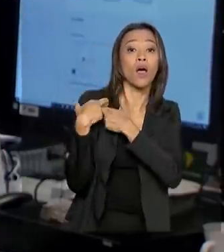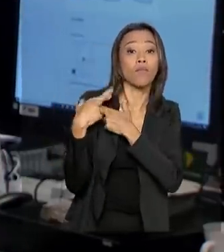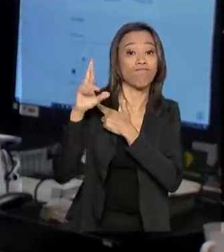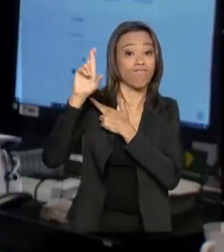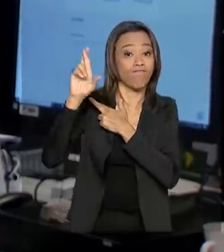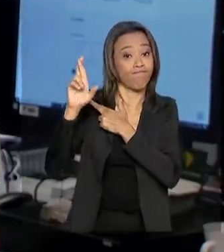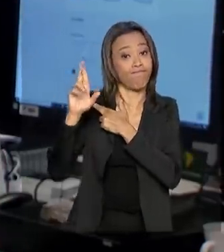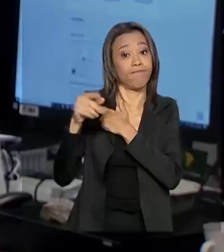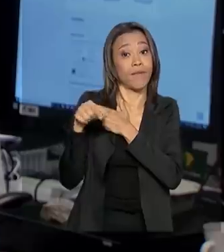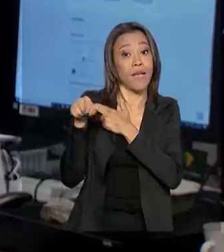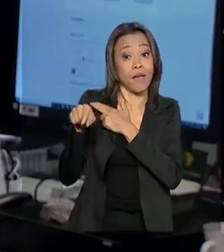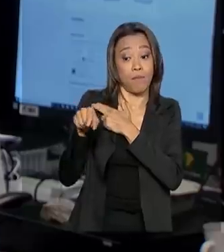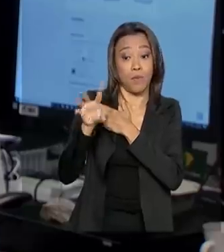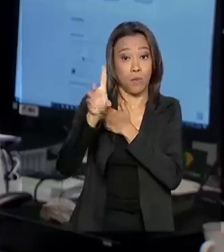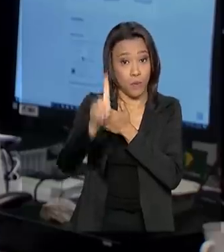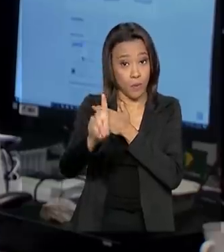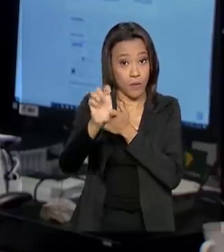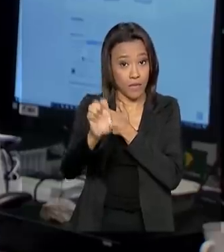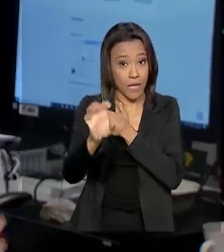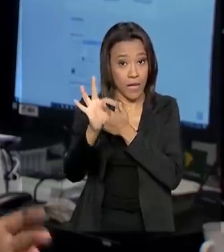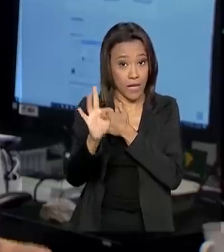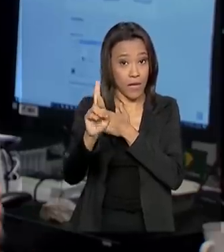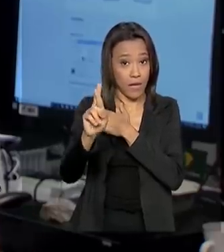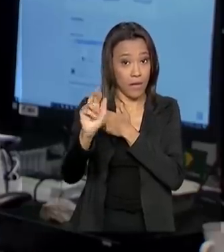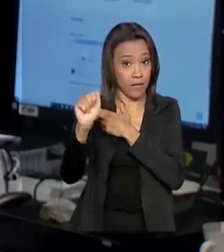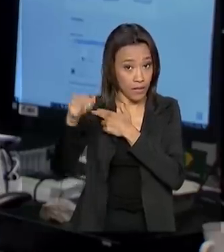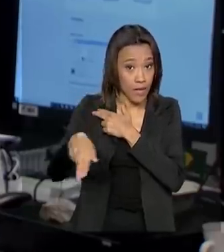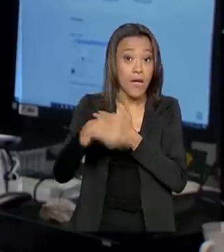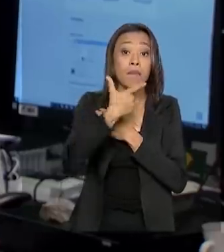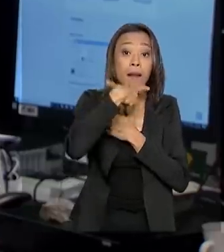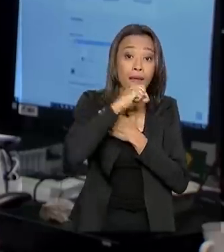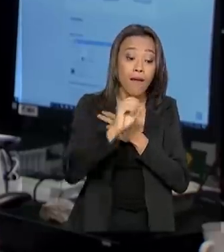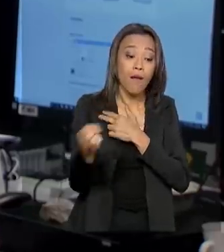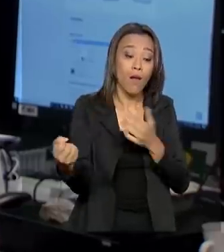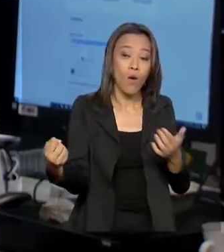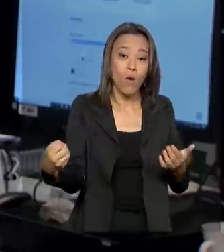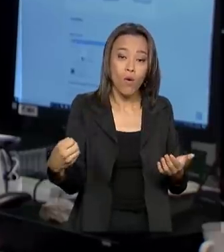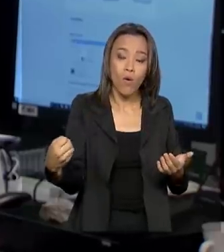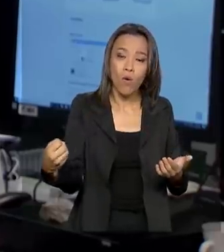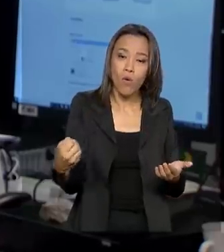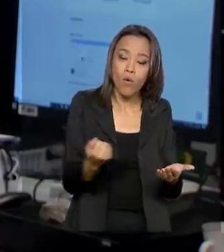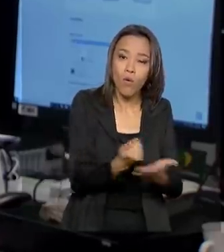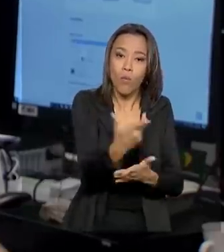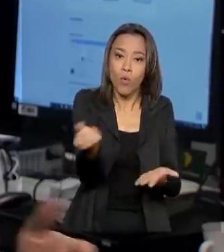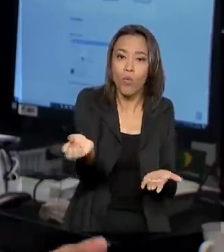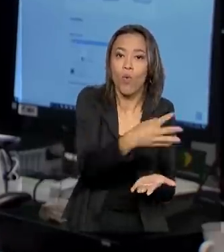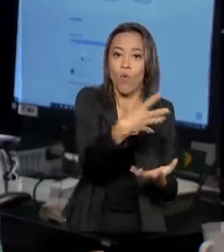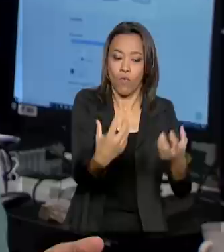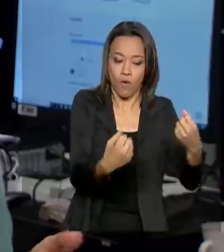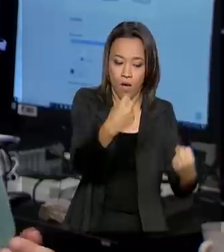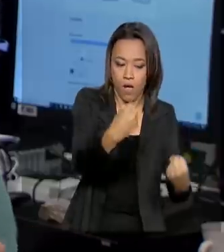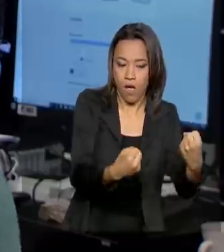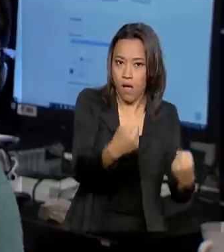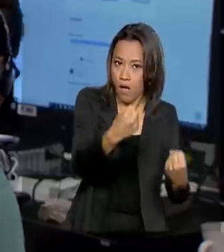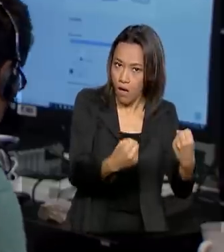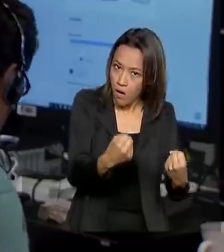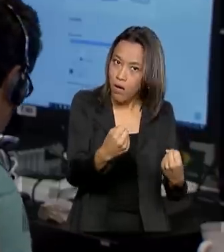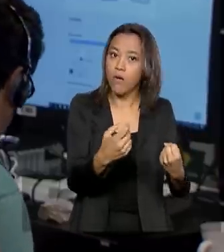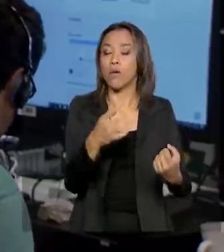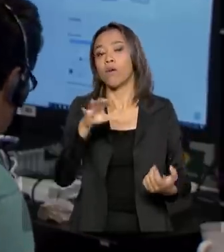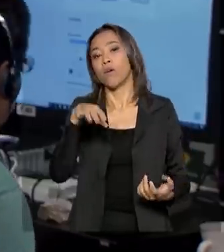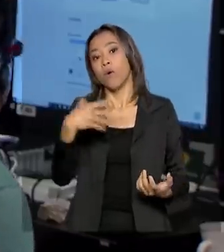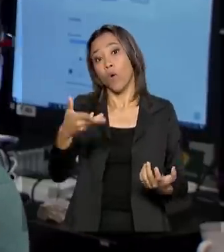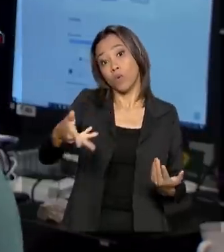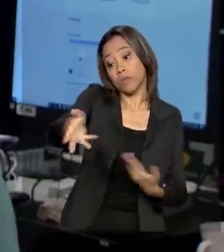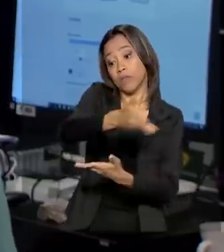casos. Para quem acabou de comprar um veículo e vai emplacá-lo pela primeira vez, para quem está transferindo o automóvel de